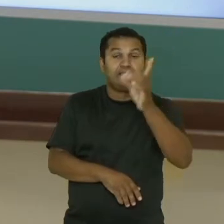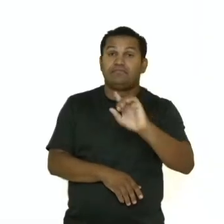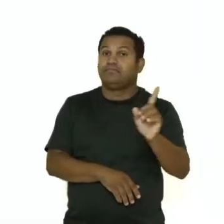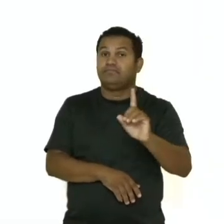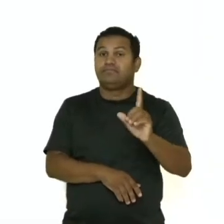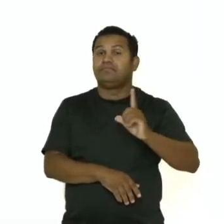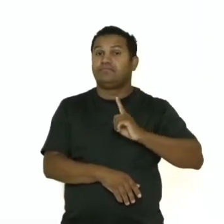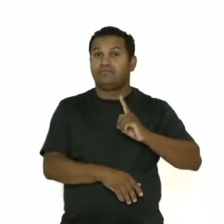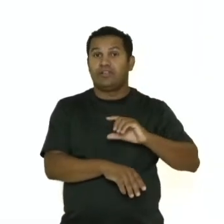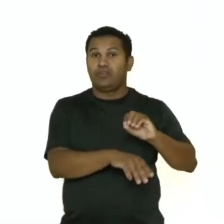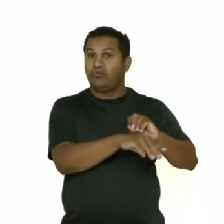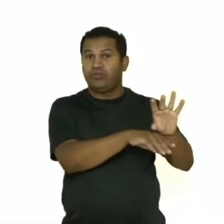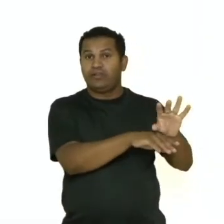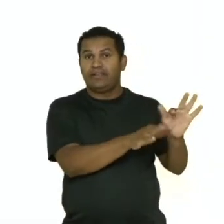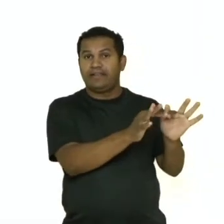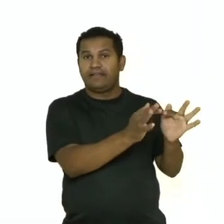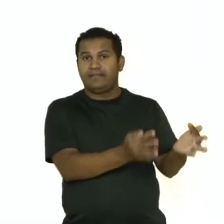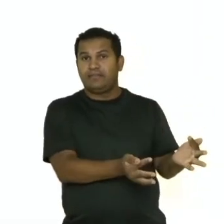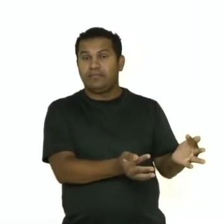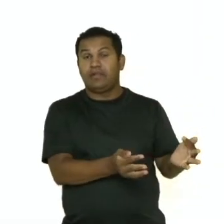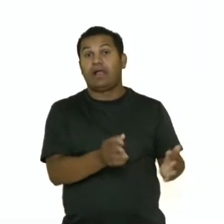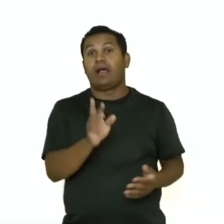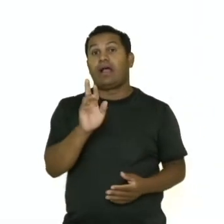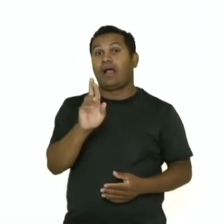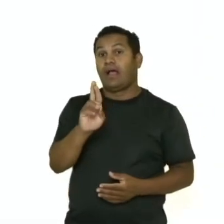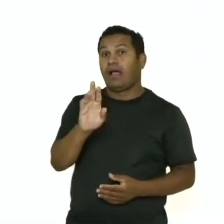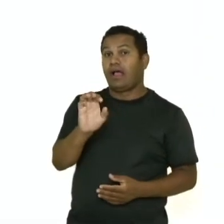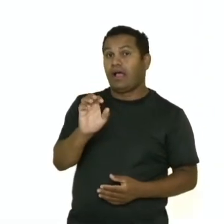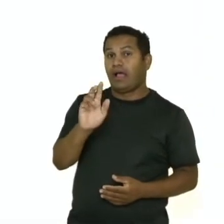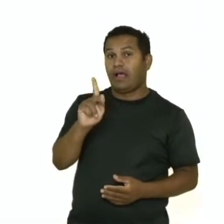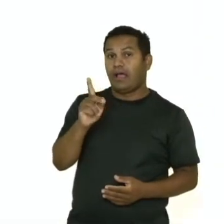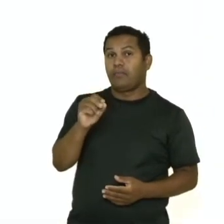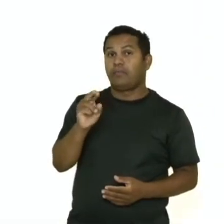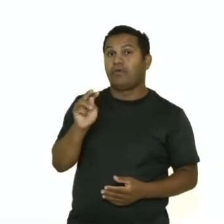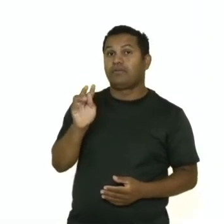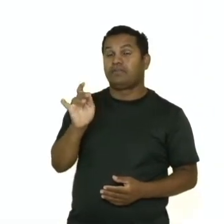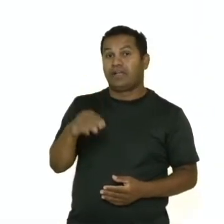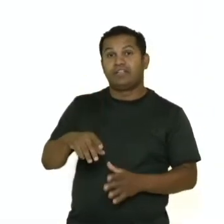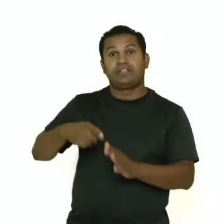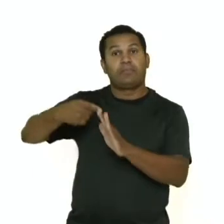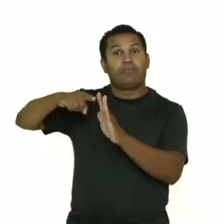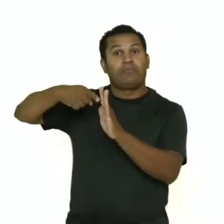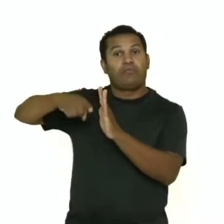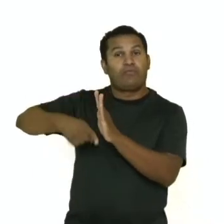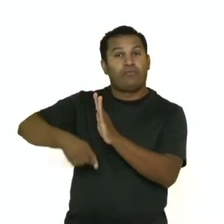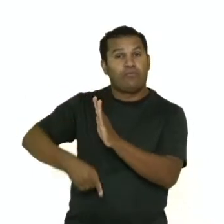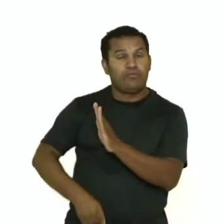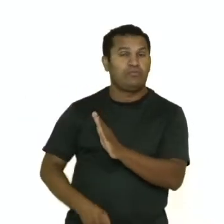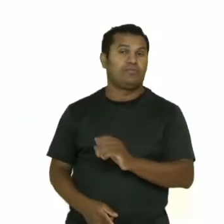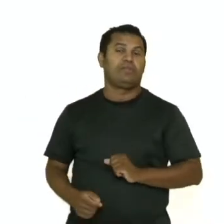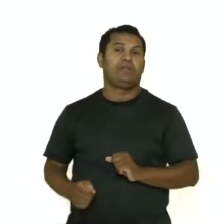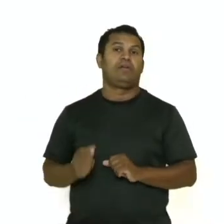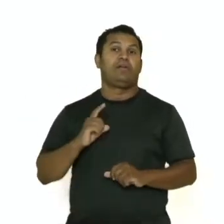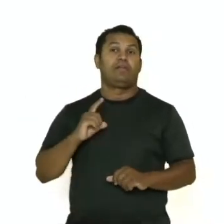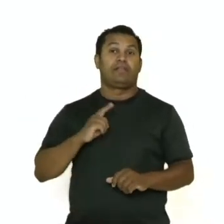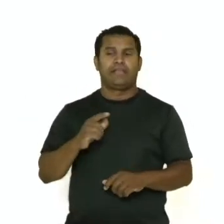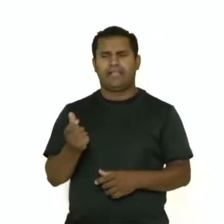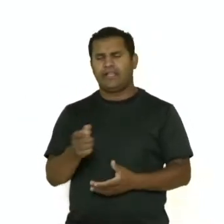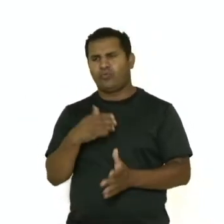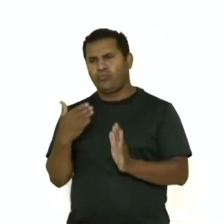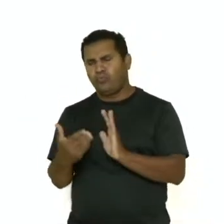levantamento de dados, entrevistas com testemunhas, especialistas e análise